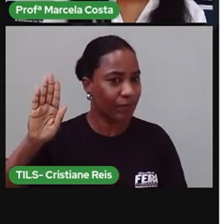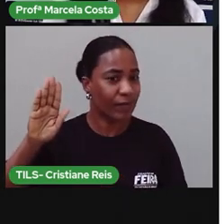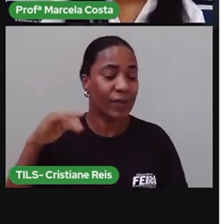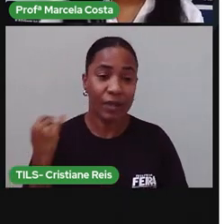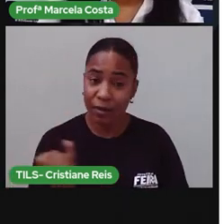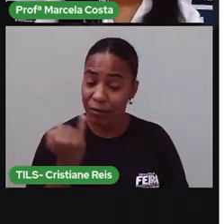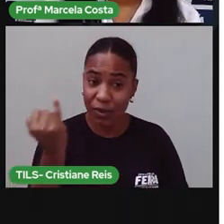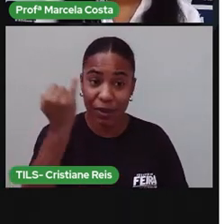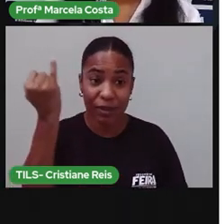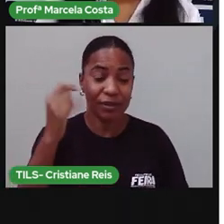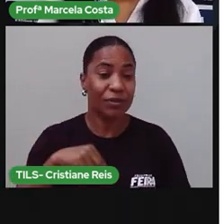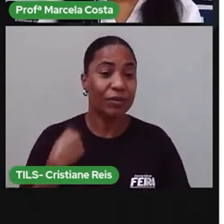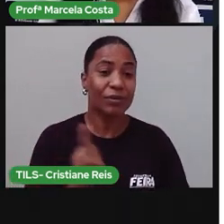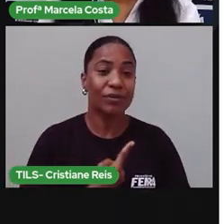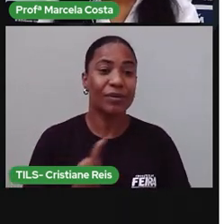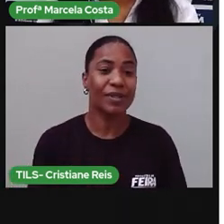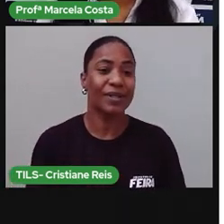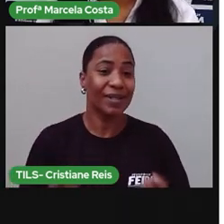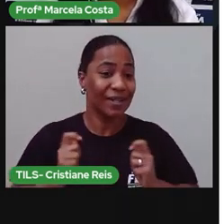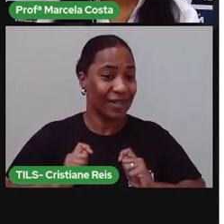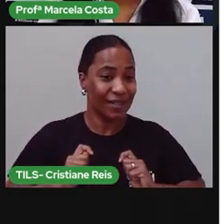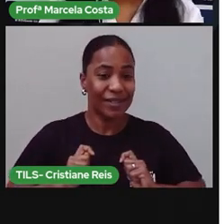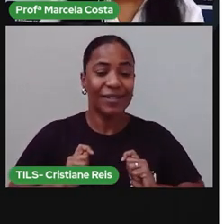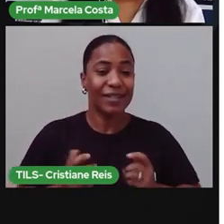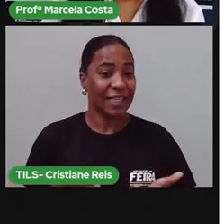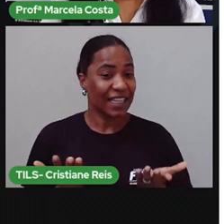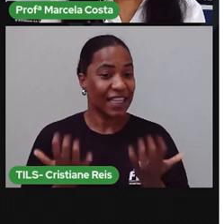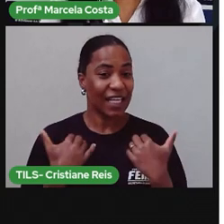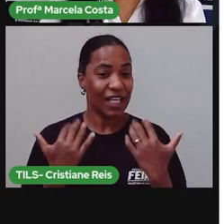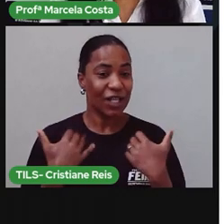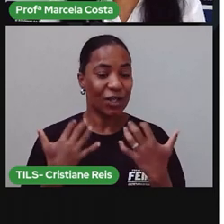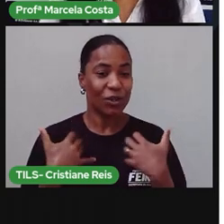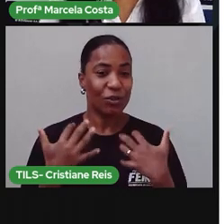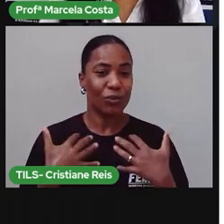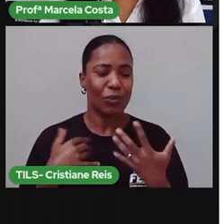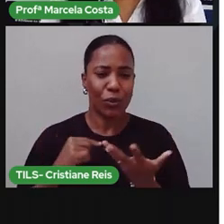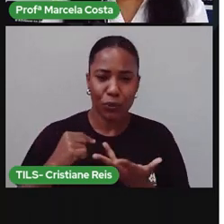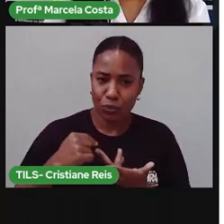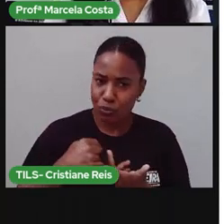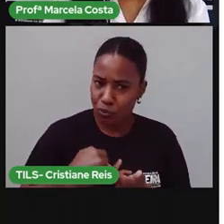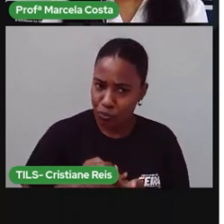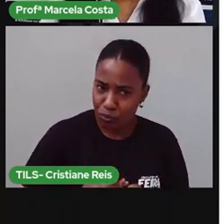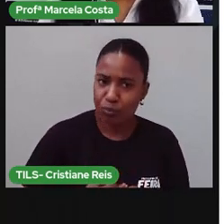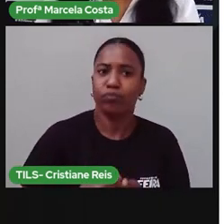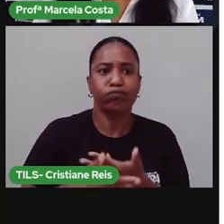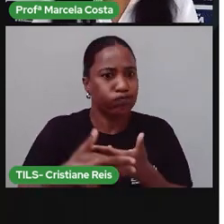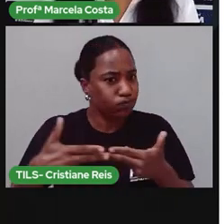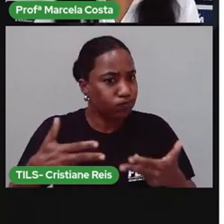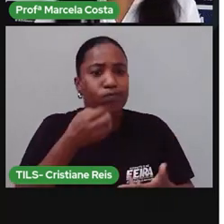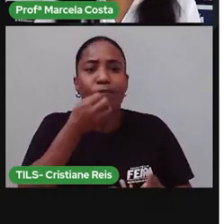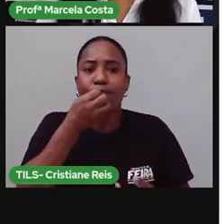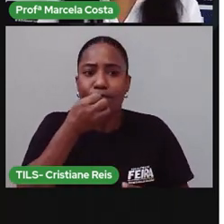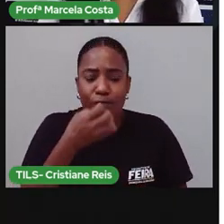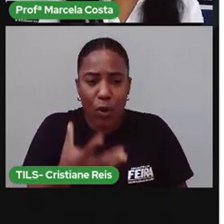valor humano para as nossas relações, a gente entende que cada